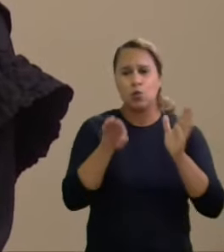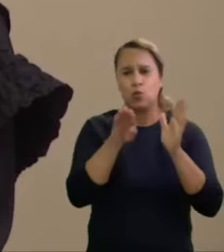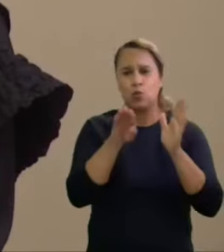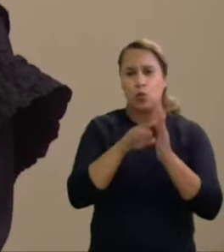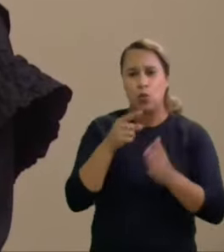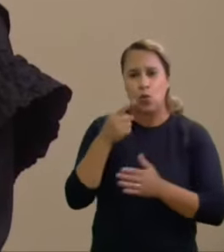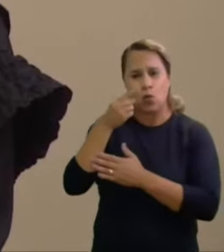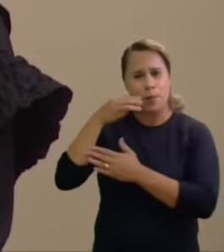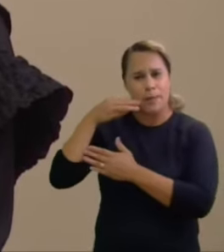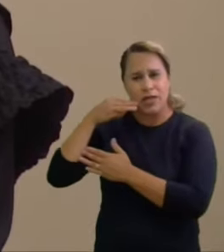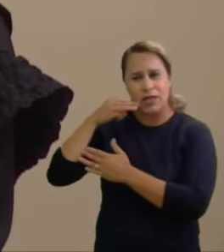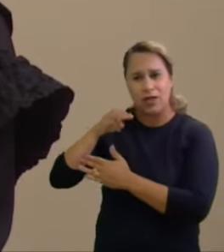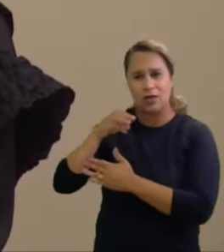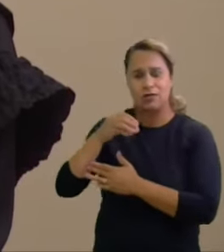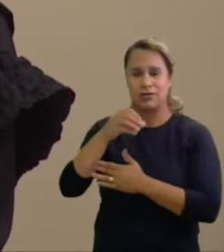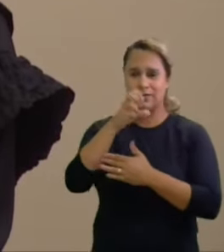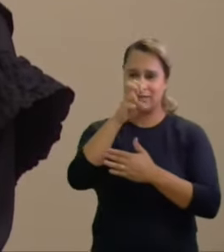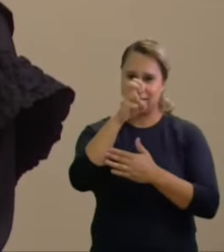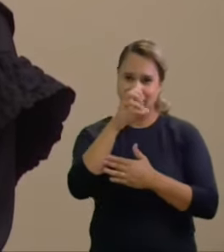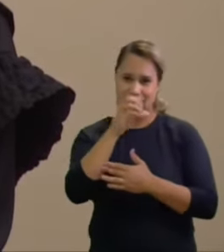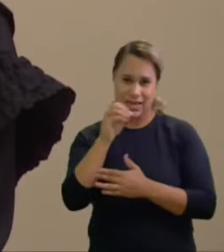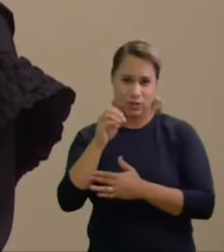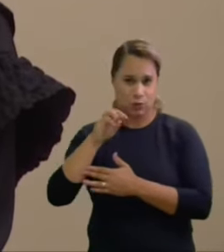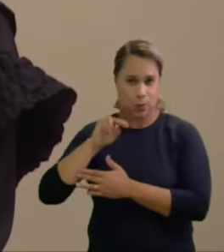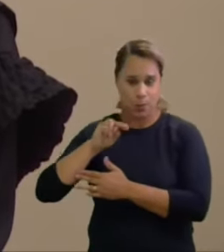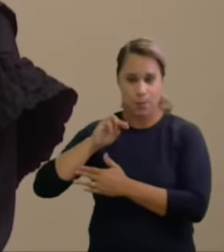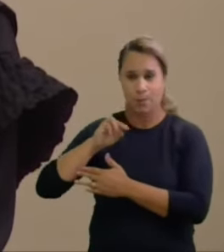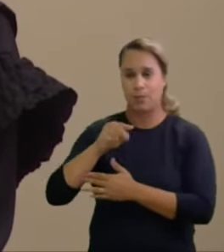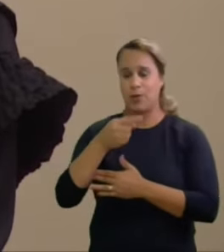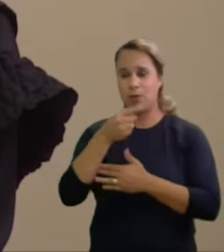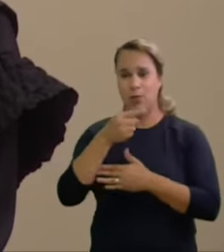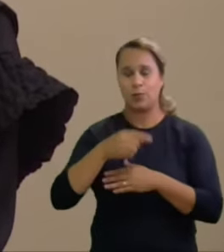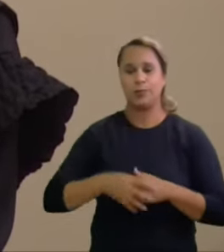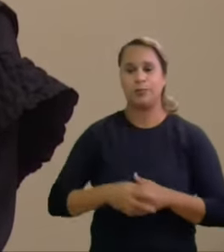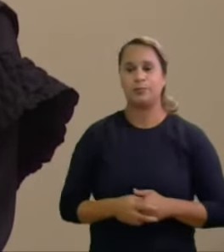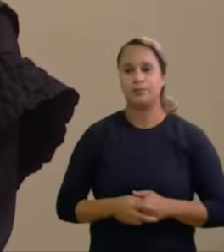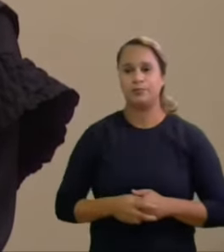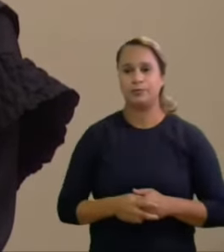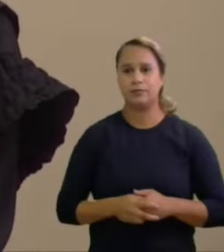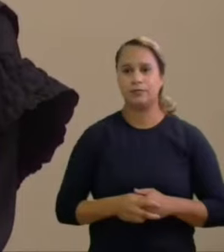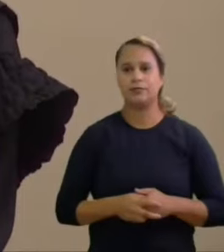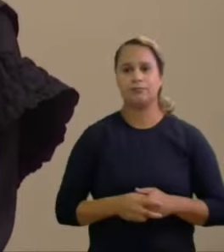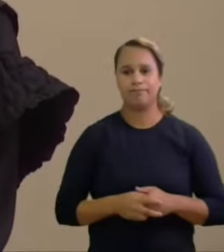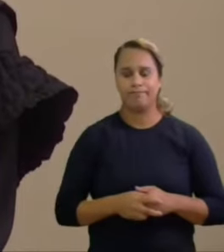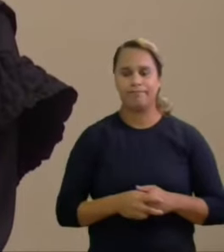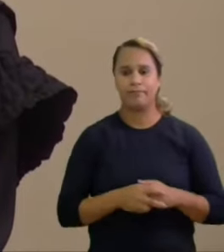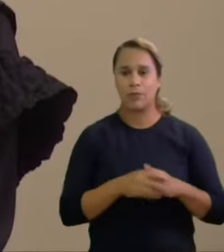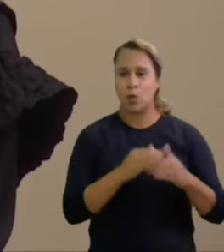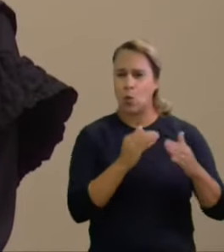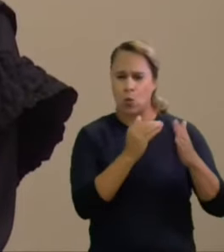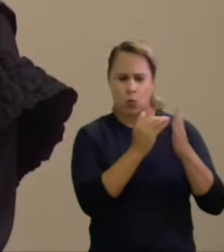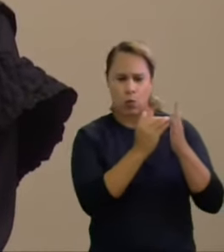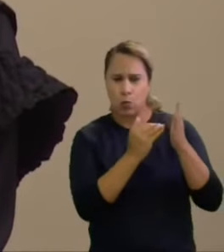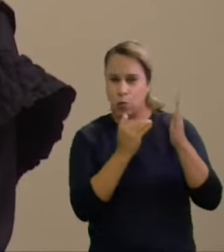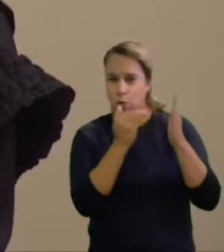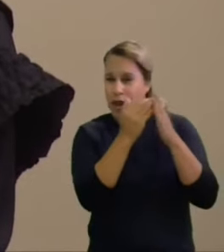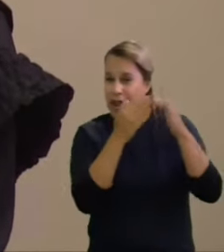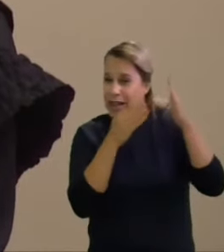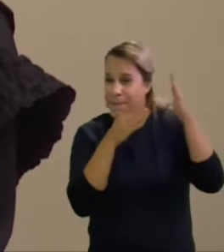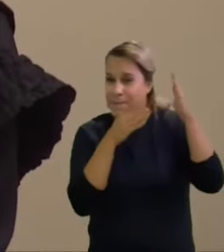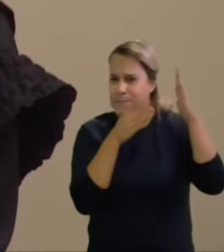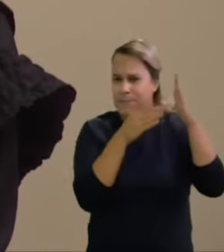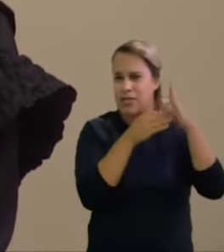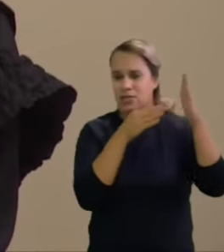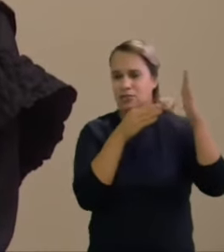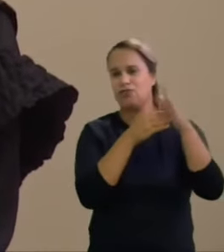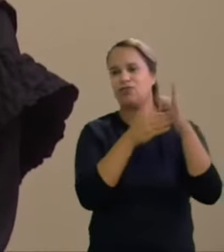montante representou 50% do valor estabelecido como limite de gastos para o cargo de senado daquele